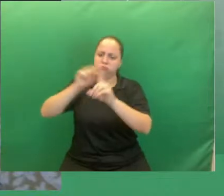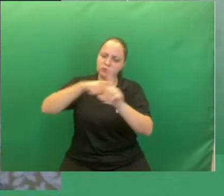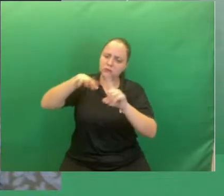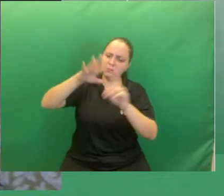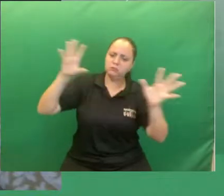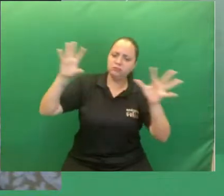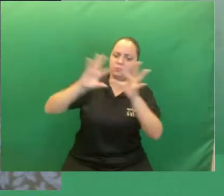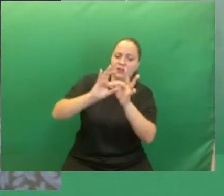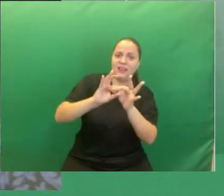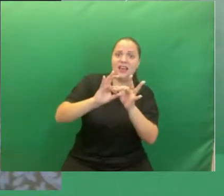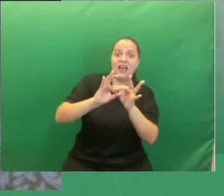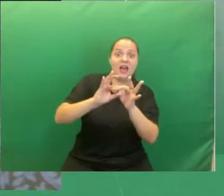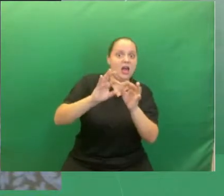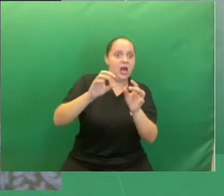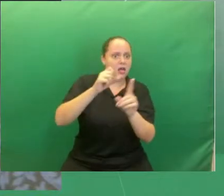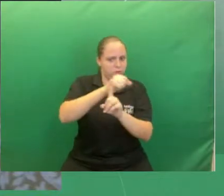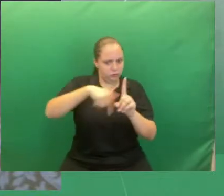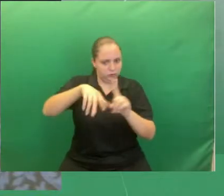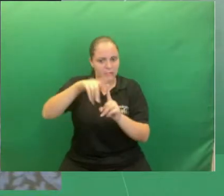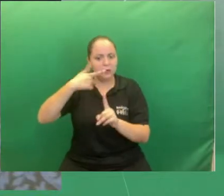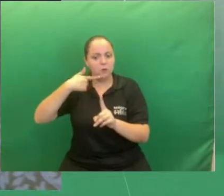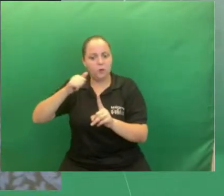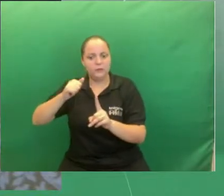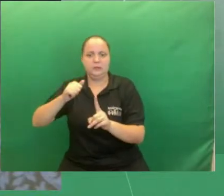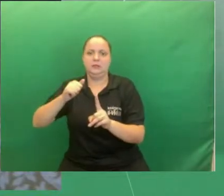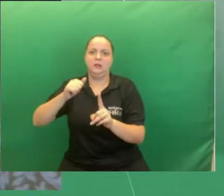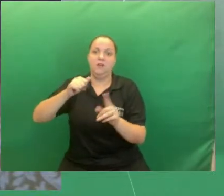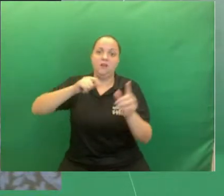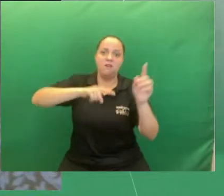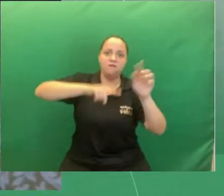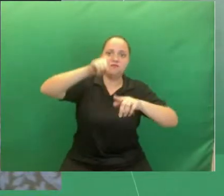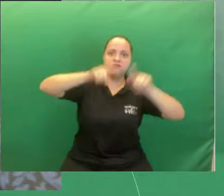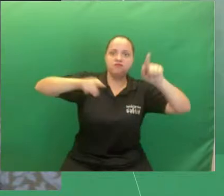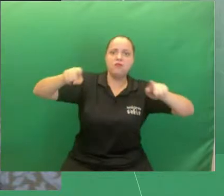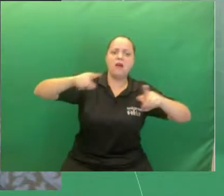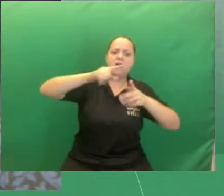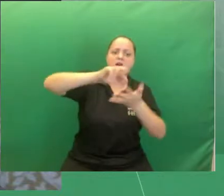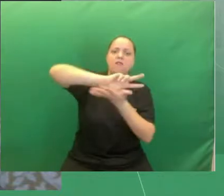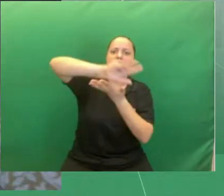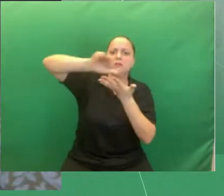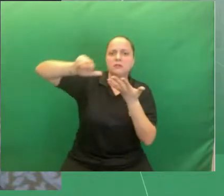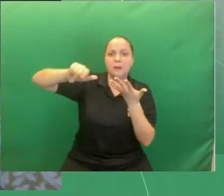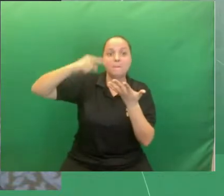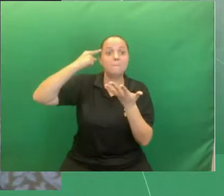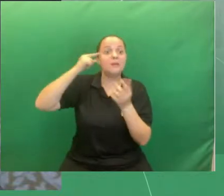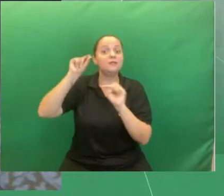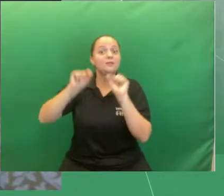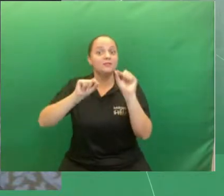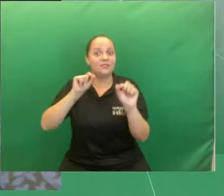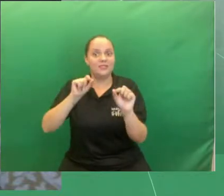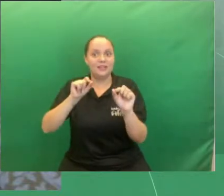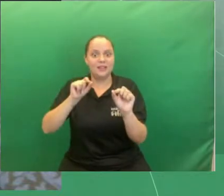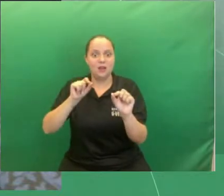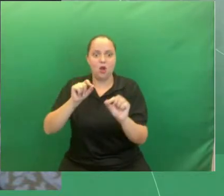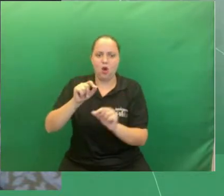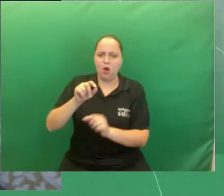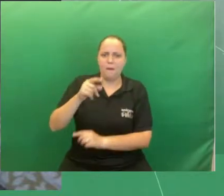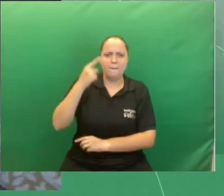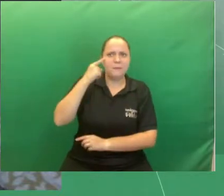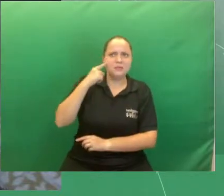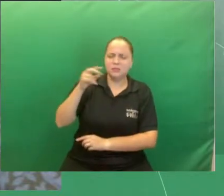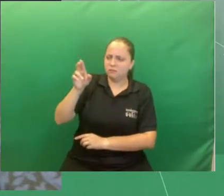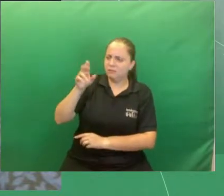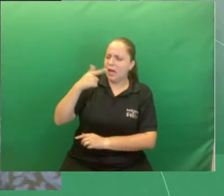variacionista ela busca descrever a variação e a mudança linguística ao considerar o uso da língua em sociedade.